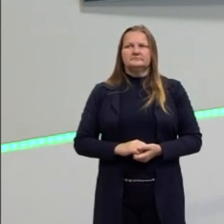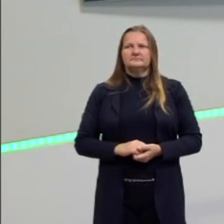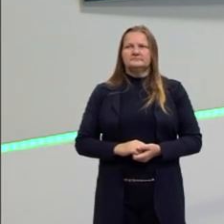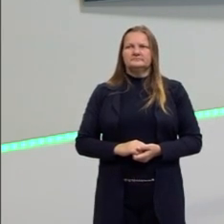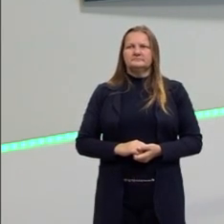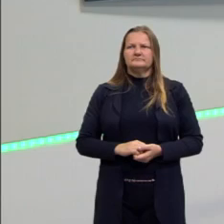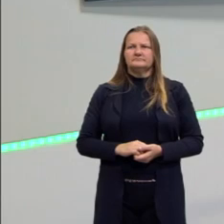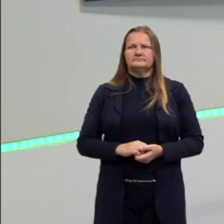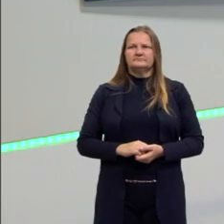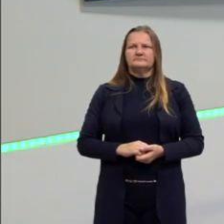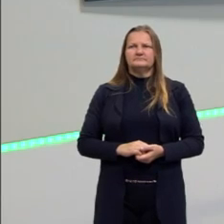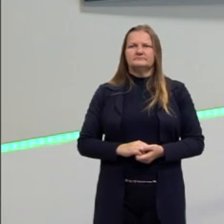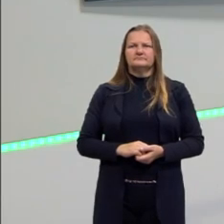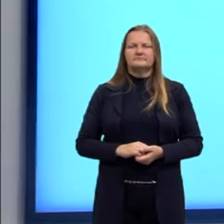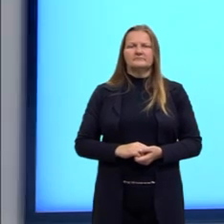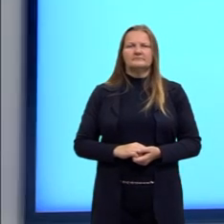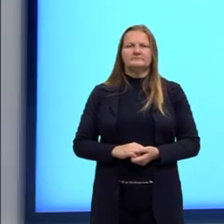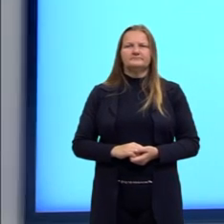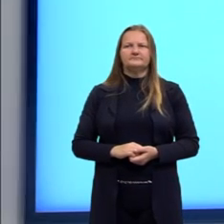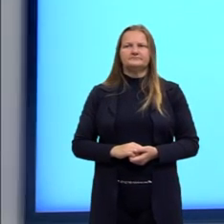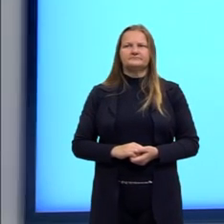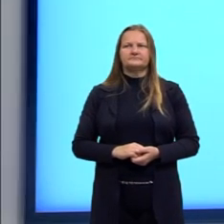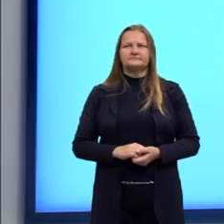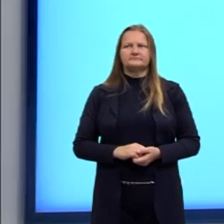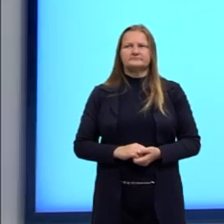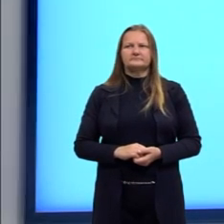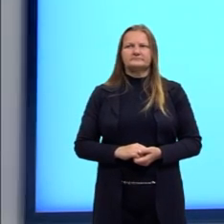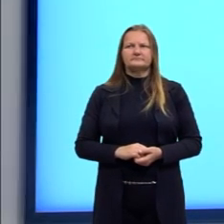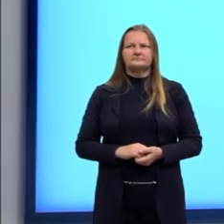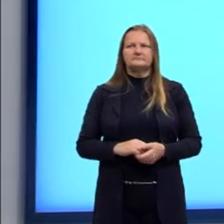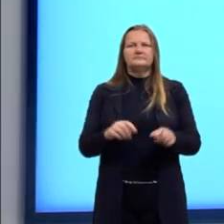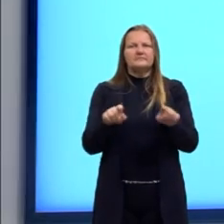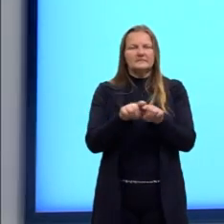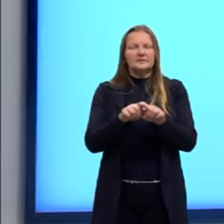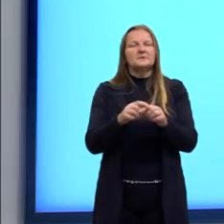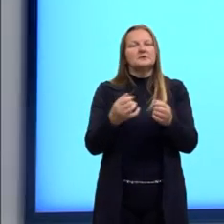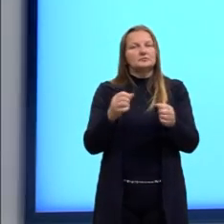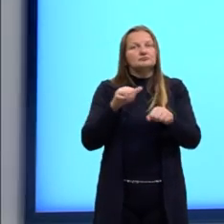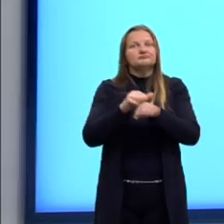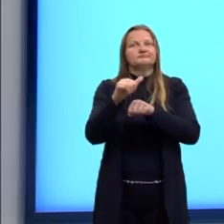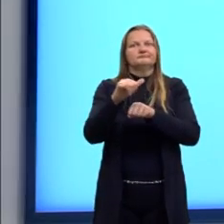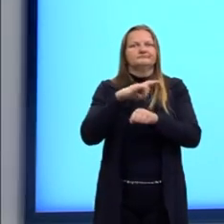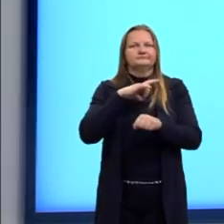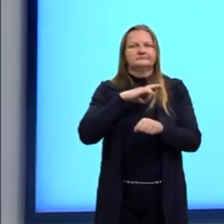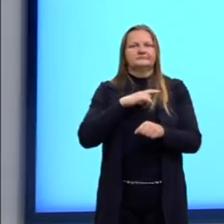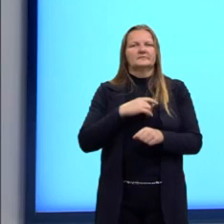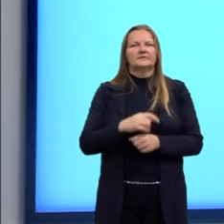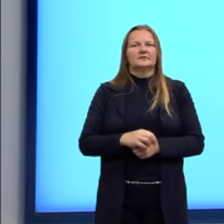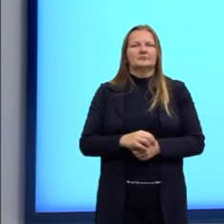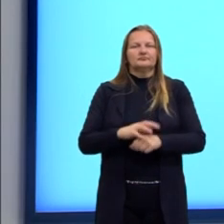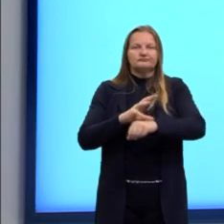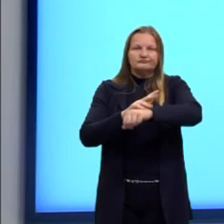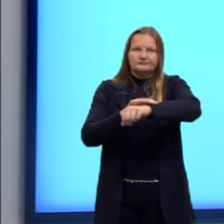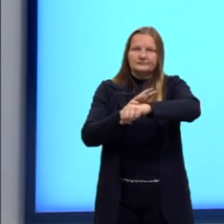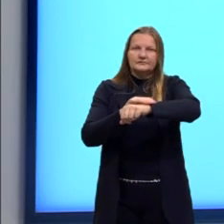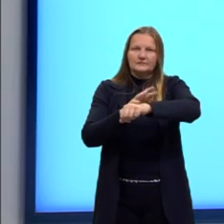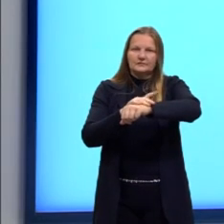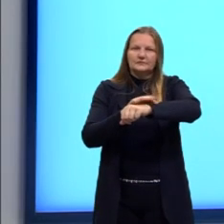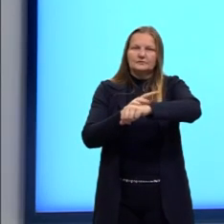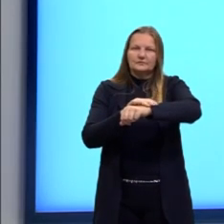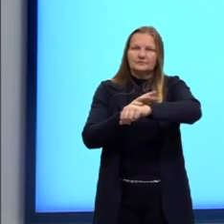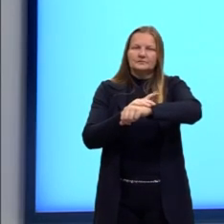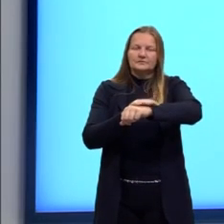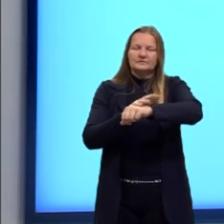vai ter o contato com essa bactéria e pode estar ocasionando aí também a leptospirose, tá? Pelo